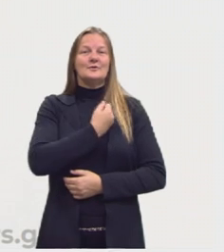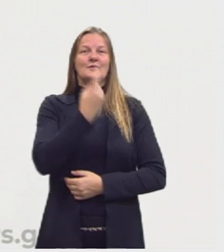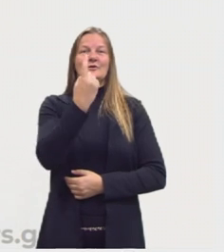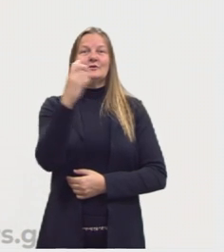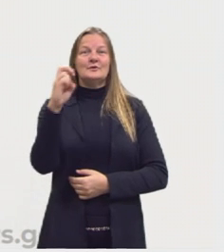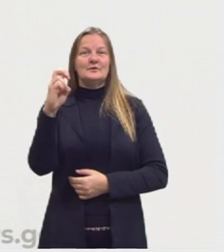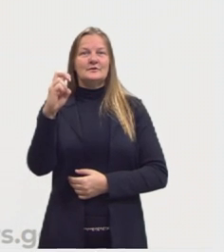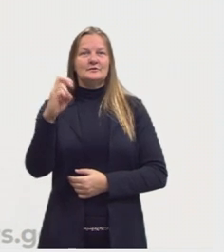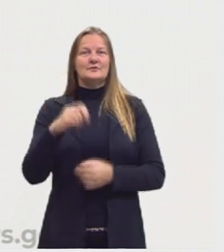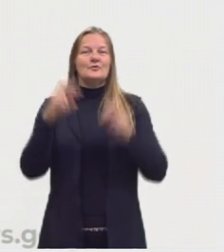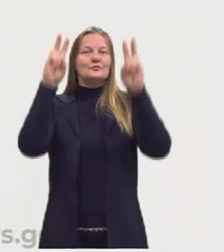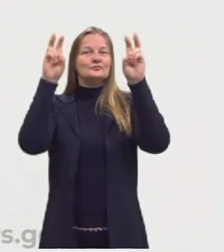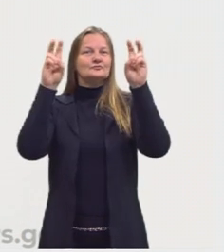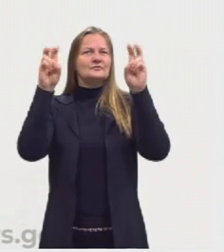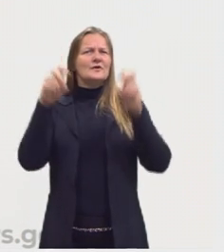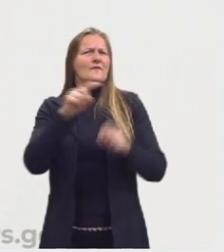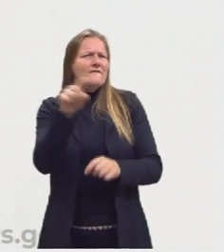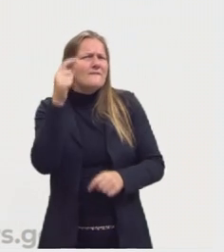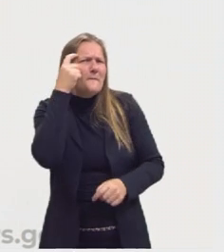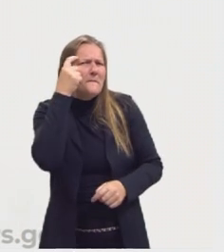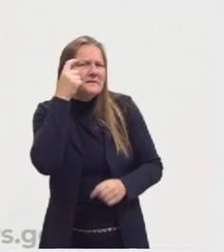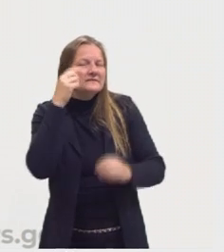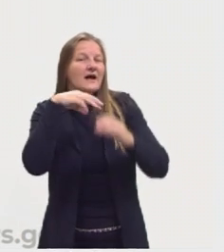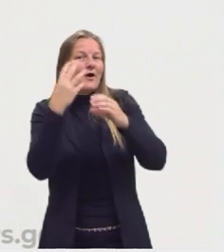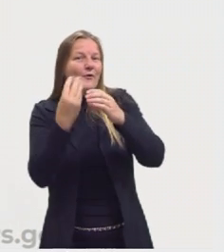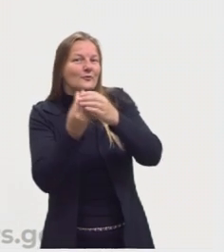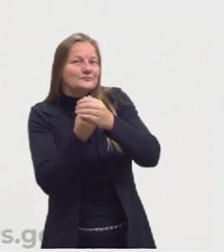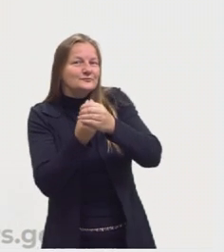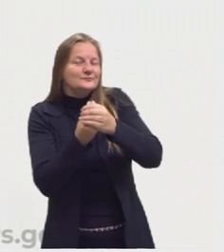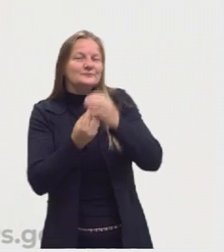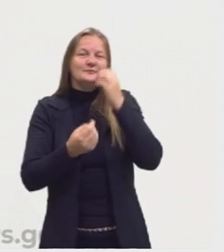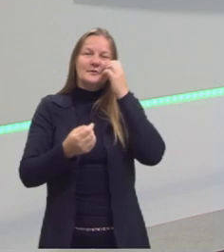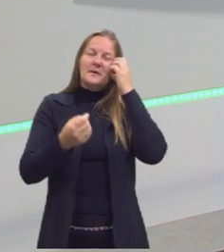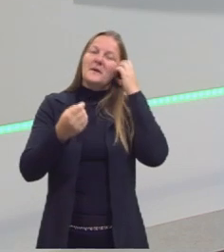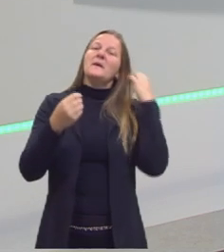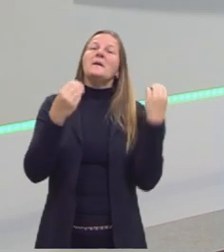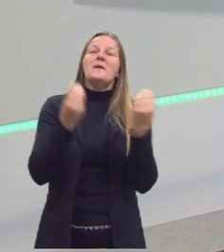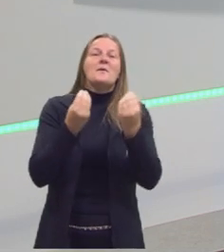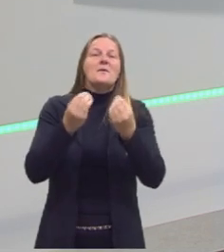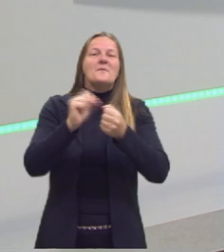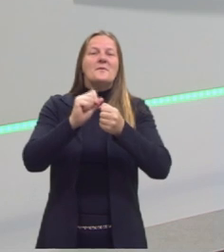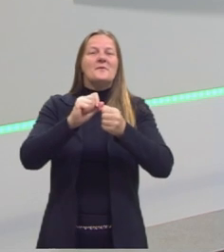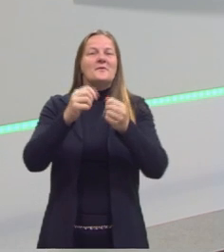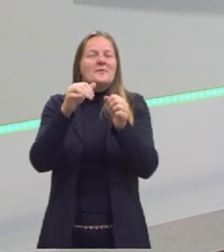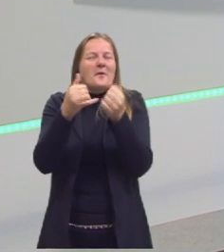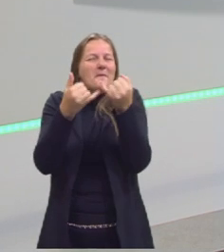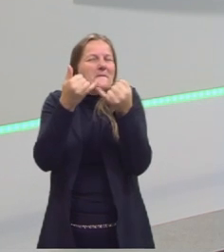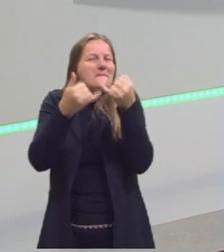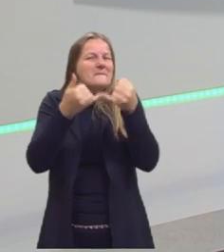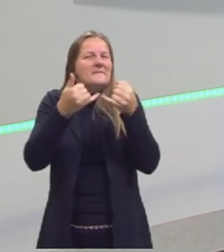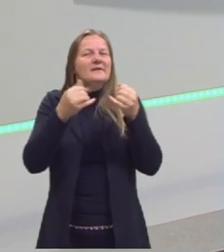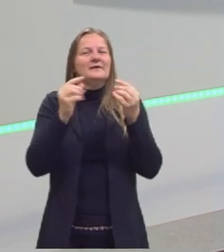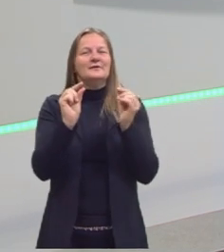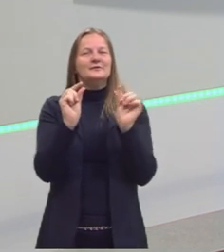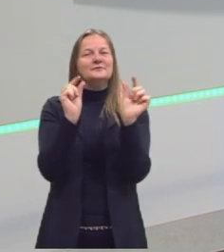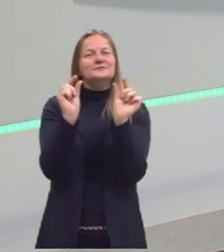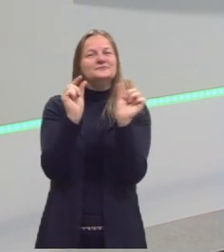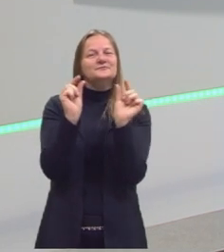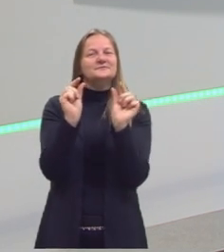com o título Vamos Pensar em Conjunto, Trazendo aí então um trocadilho da nossa aula de hoje.